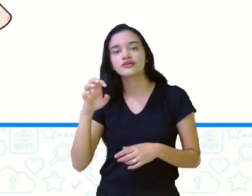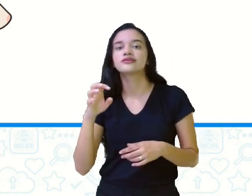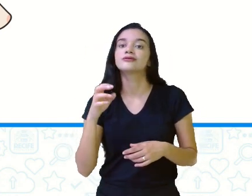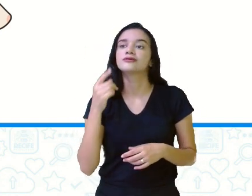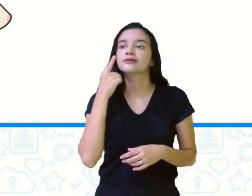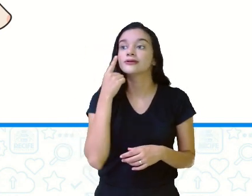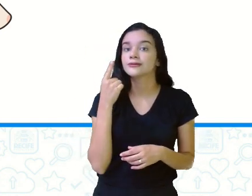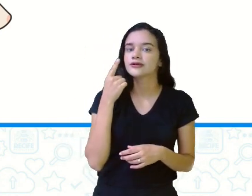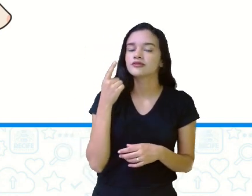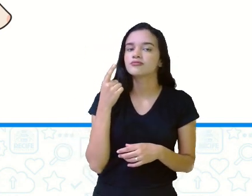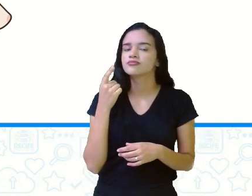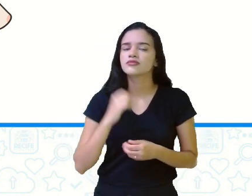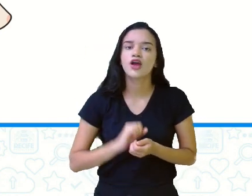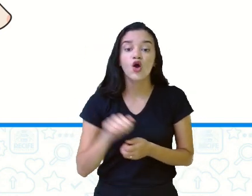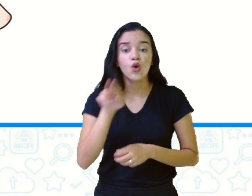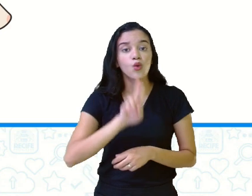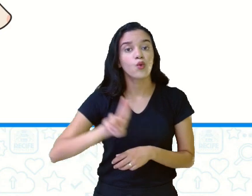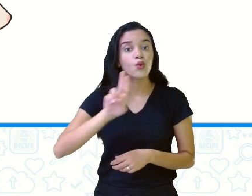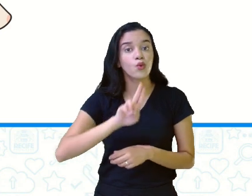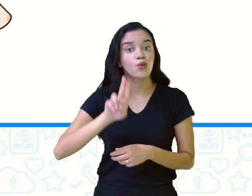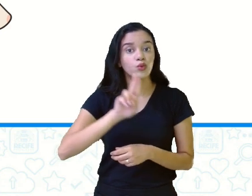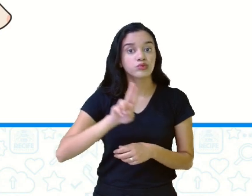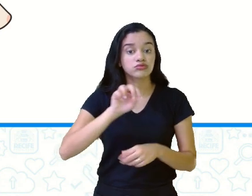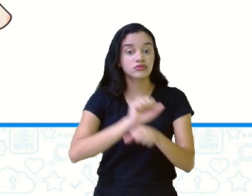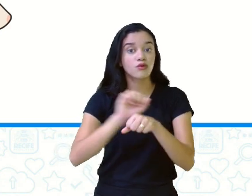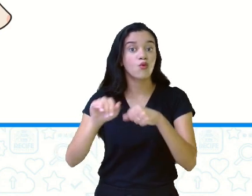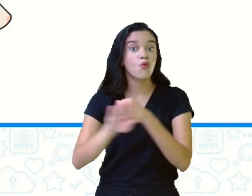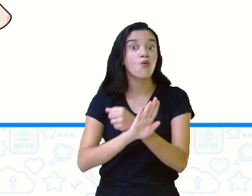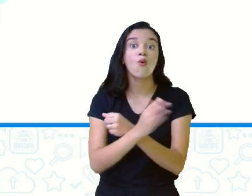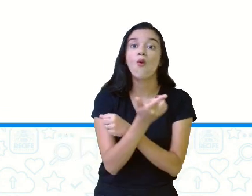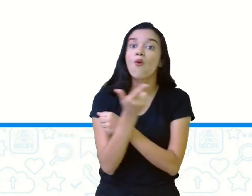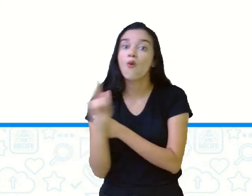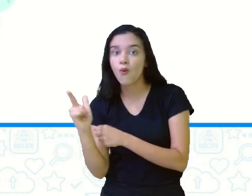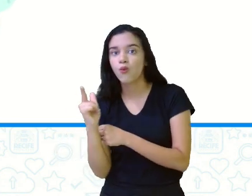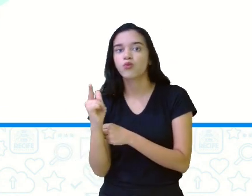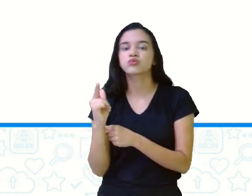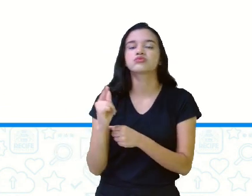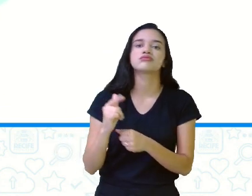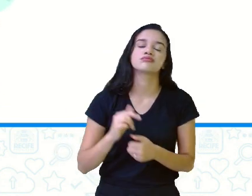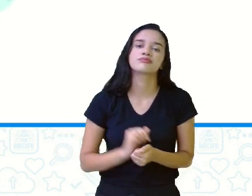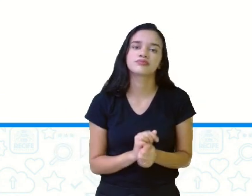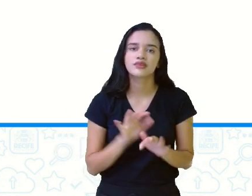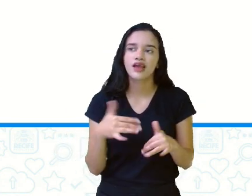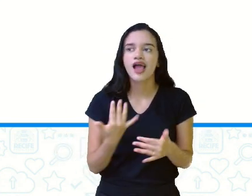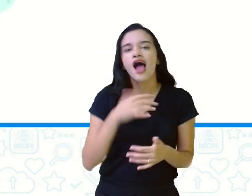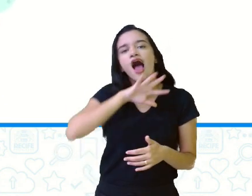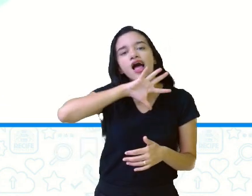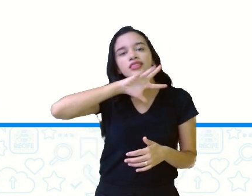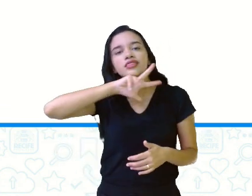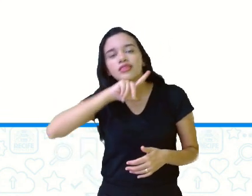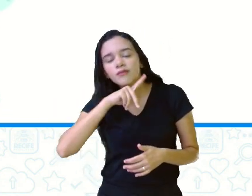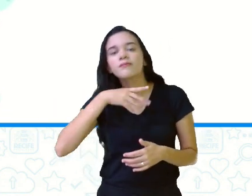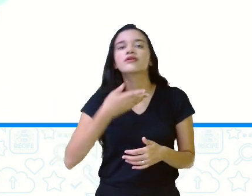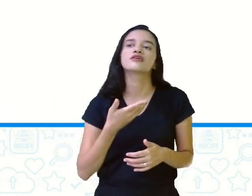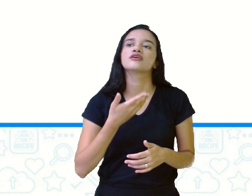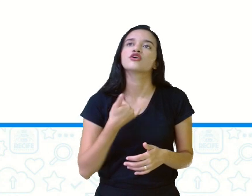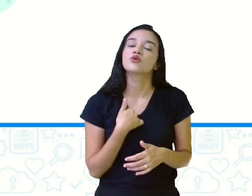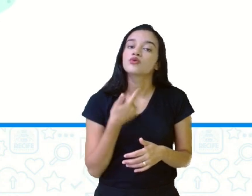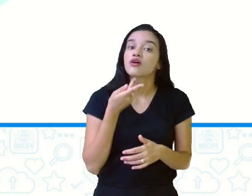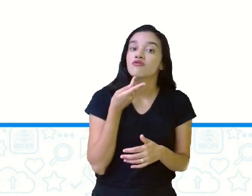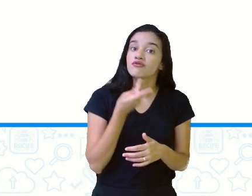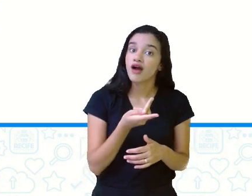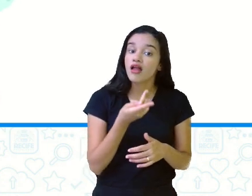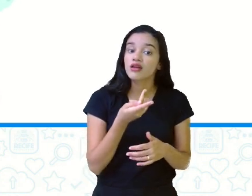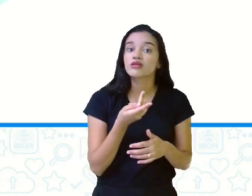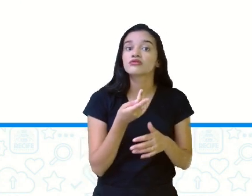filhote de foca, eu faço aí, uso um outro substantivo para fazer essa referência. É bichinho. Quando eu falo lá no texto